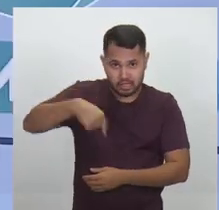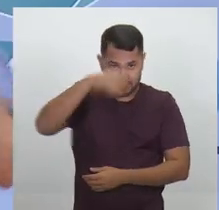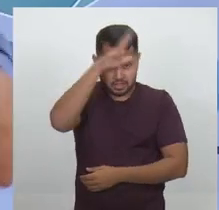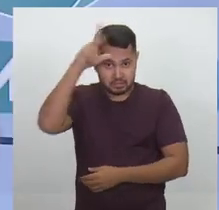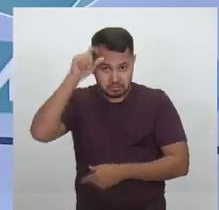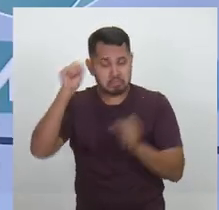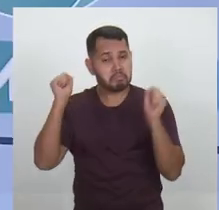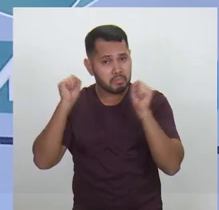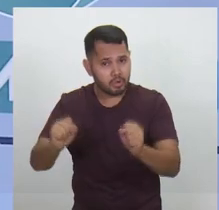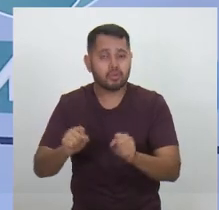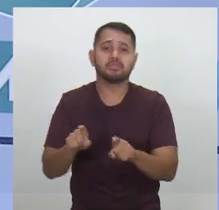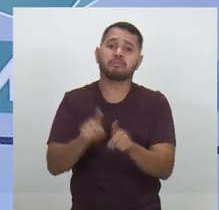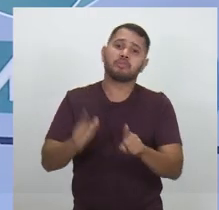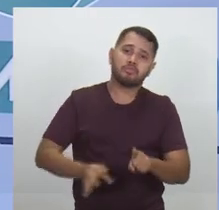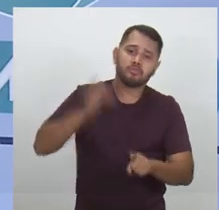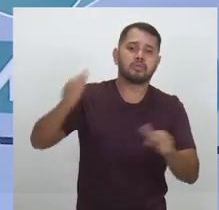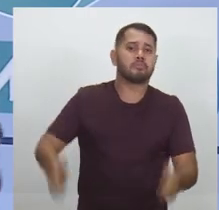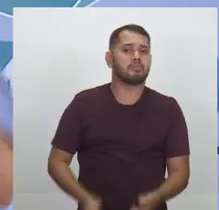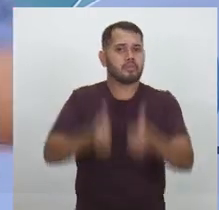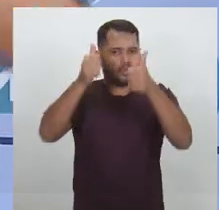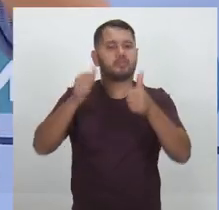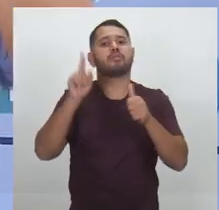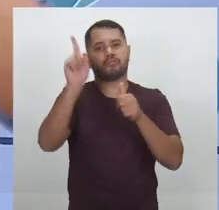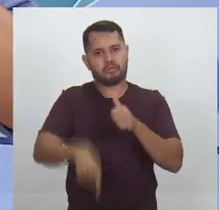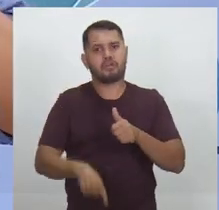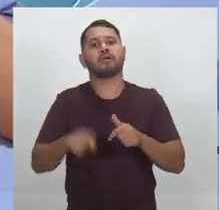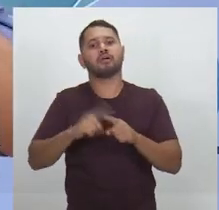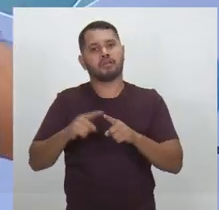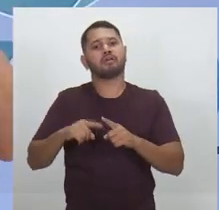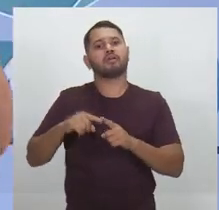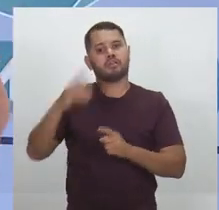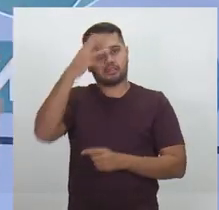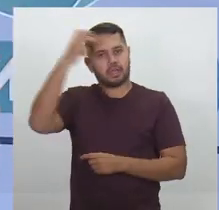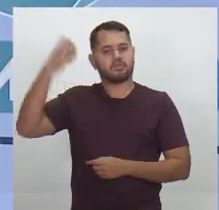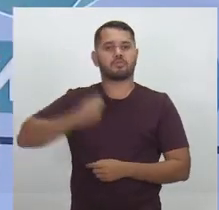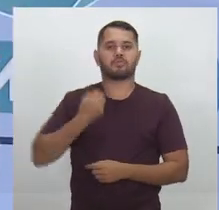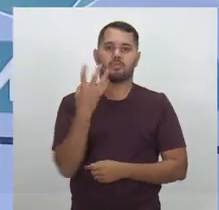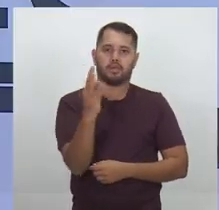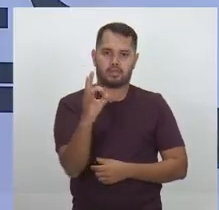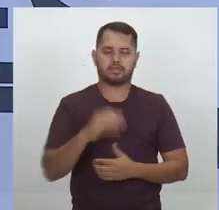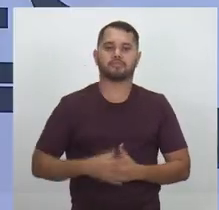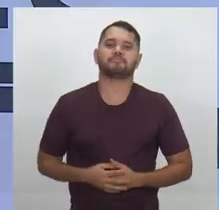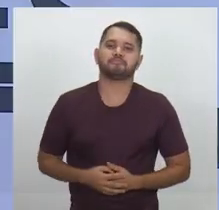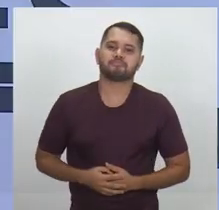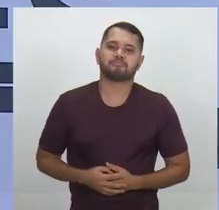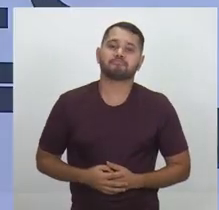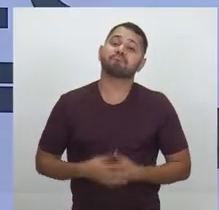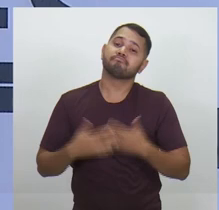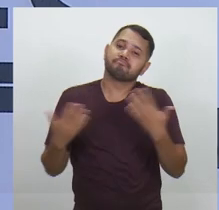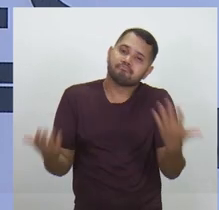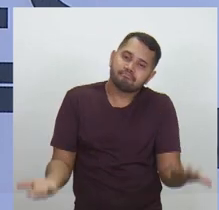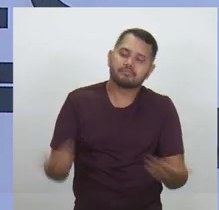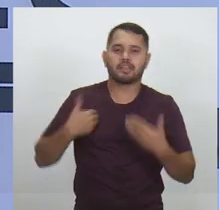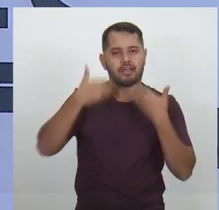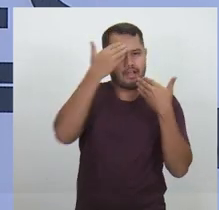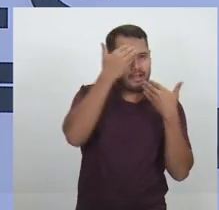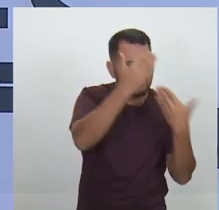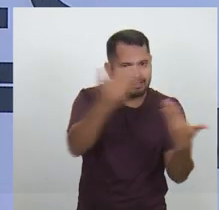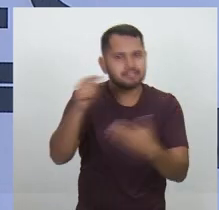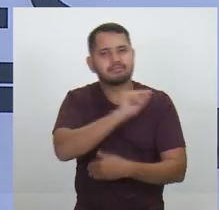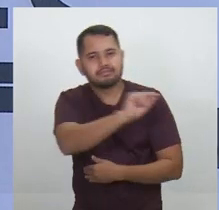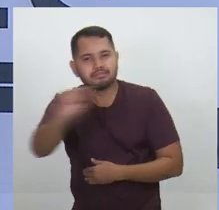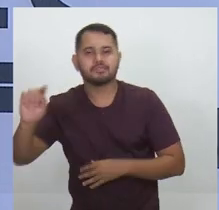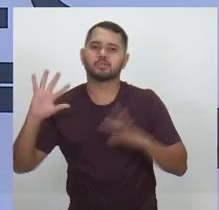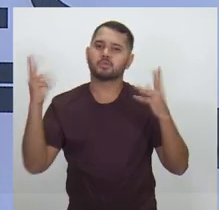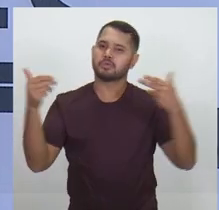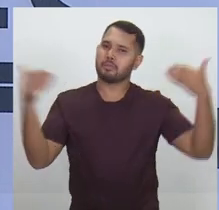pode e vai ser um lugar melhor para se viver com Davi 40. E assim nós vamos chegando ao fim. Agradeço muito a presença